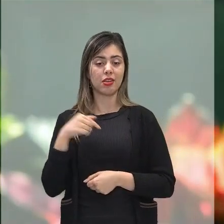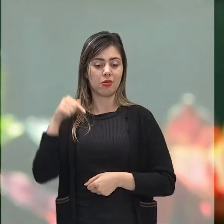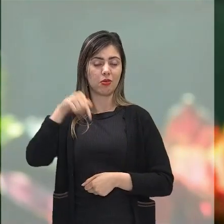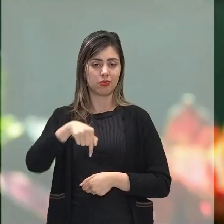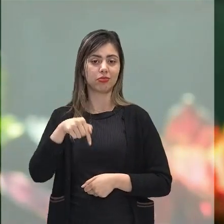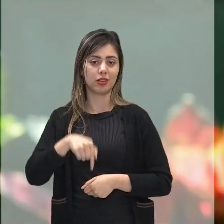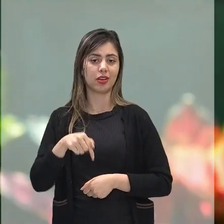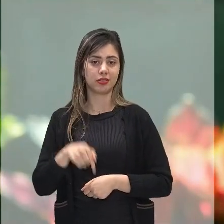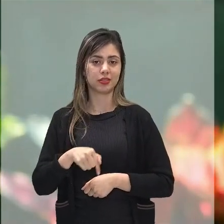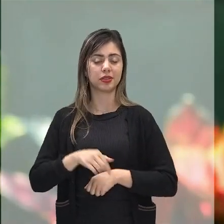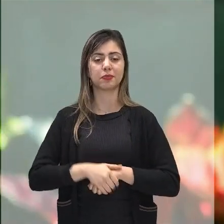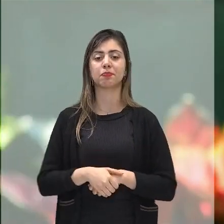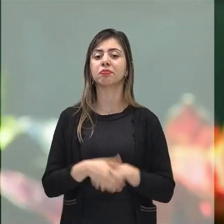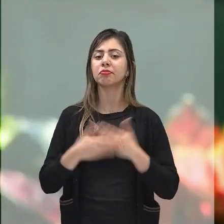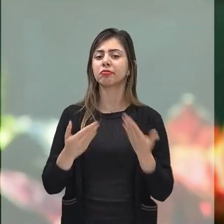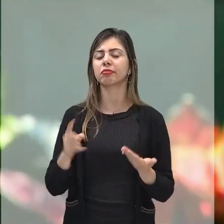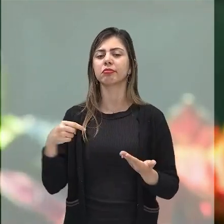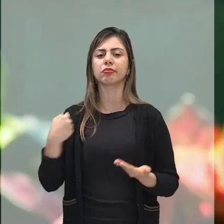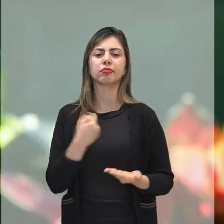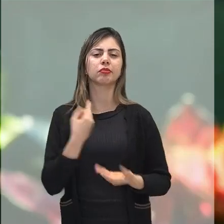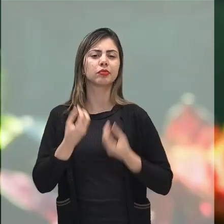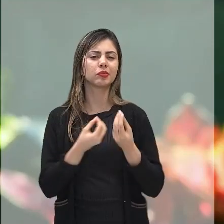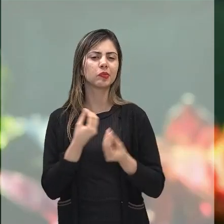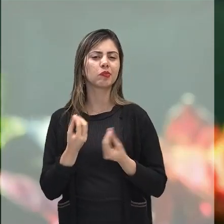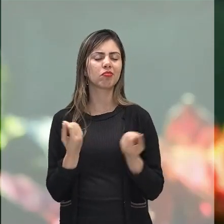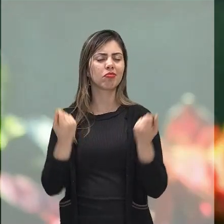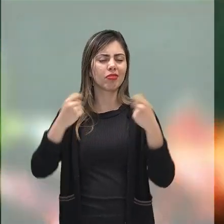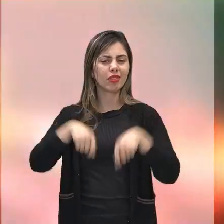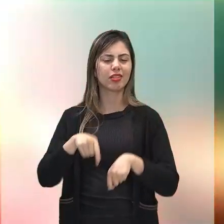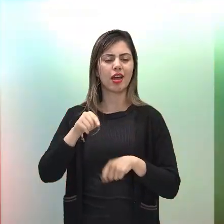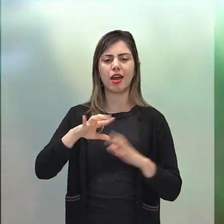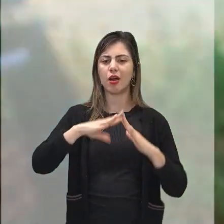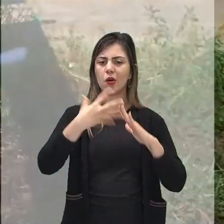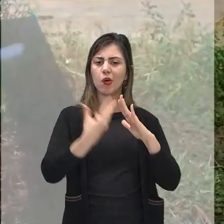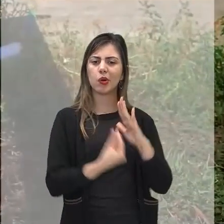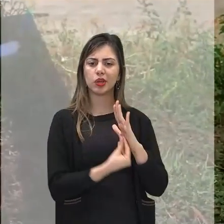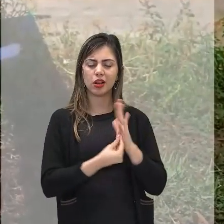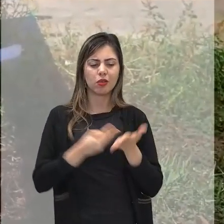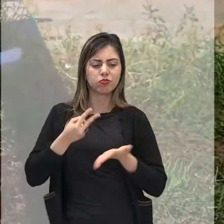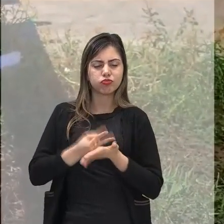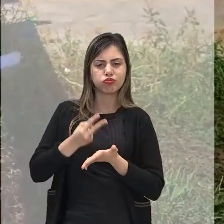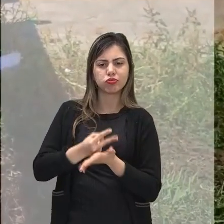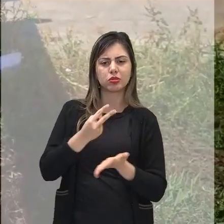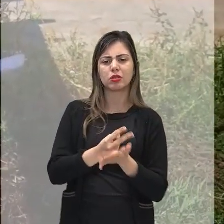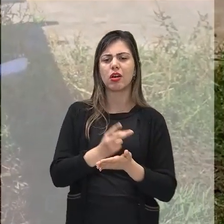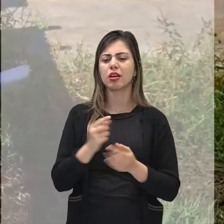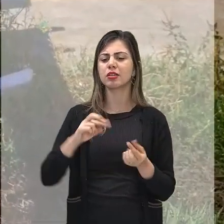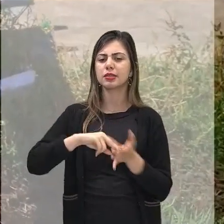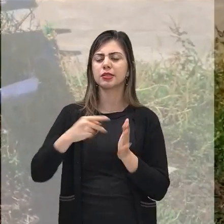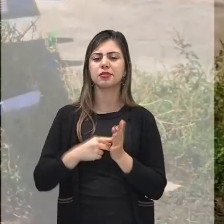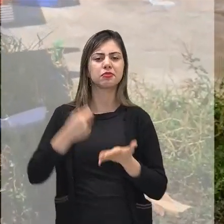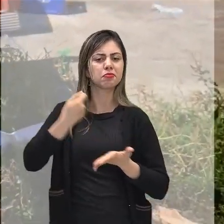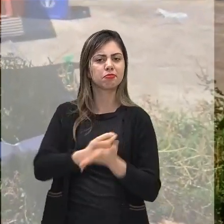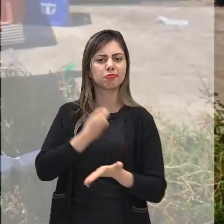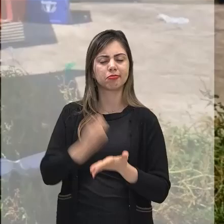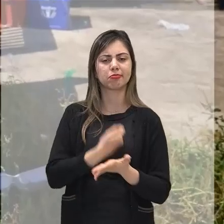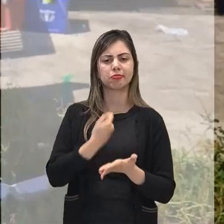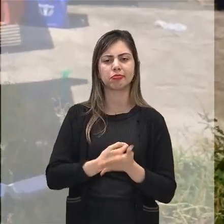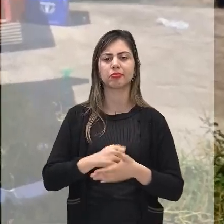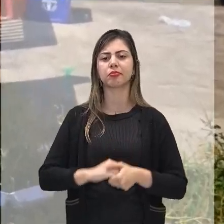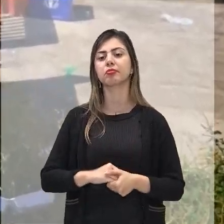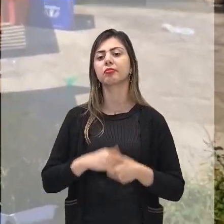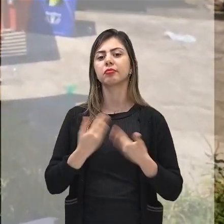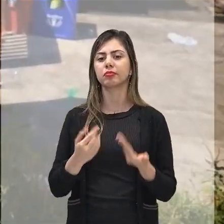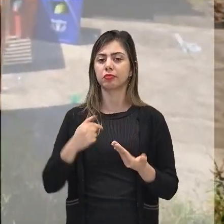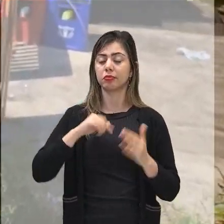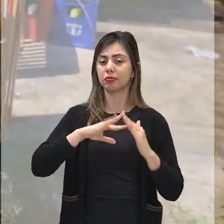e a gente consegue manter o quilombo como um quilombo de resistência. Nós somos, aqui no